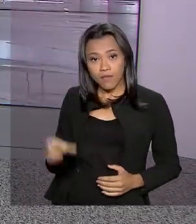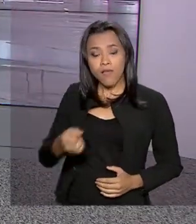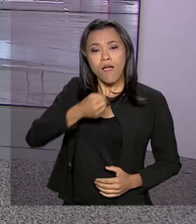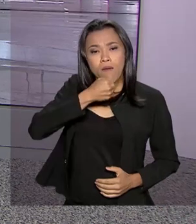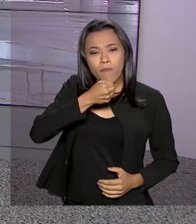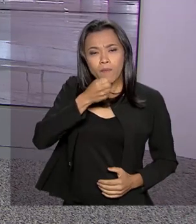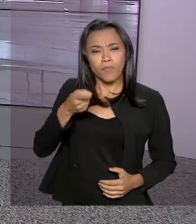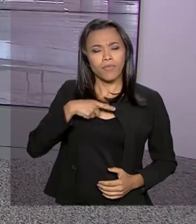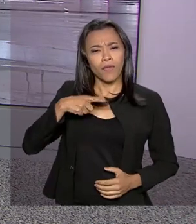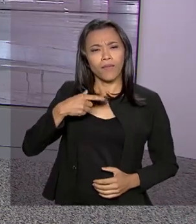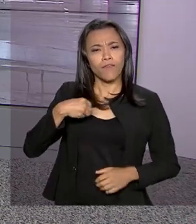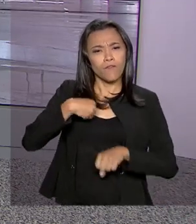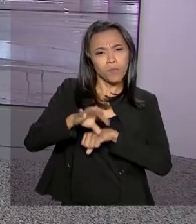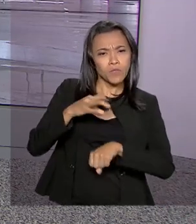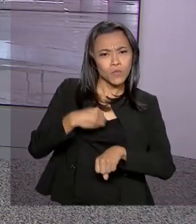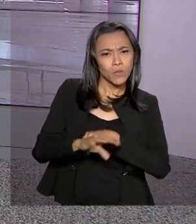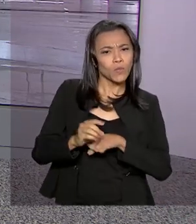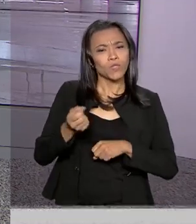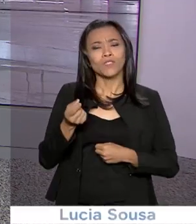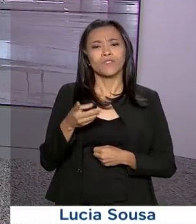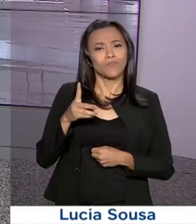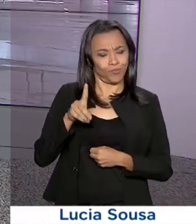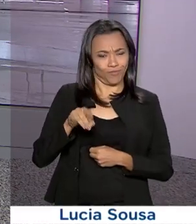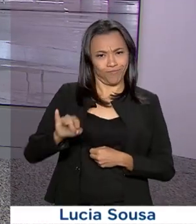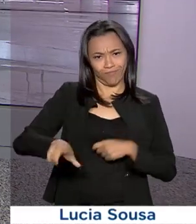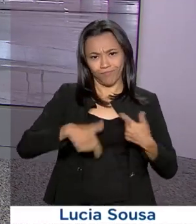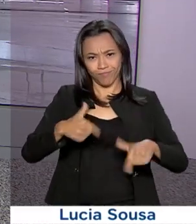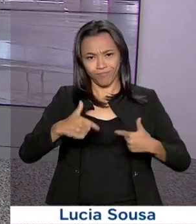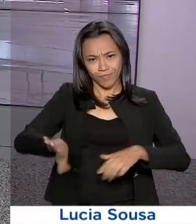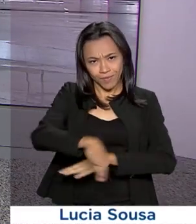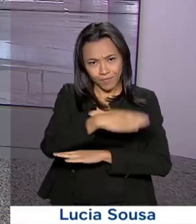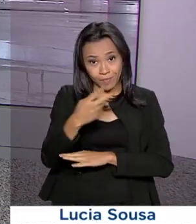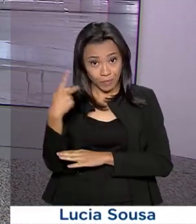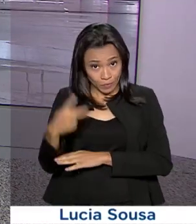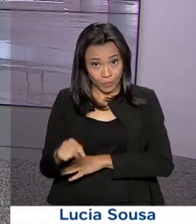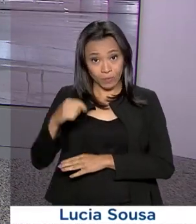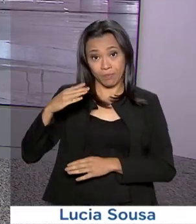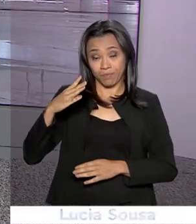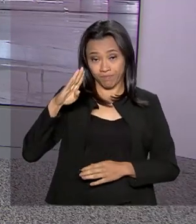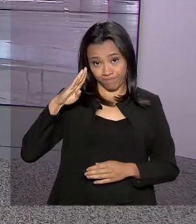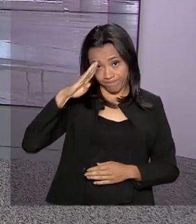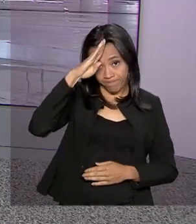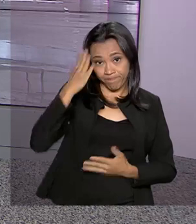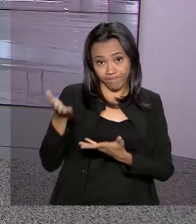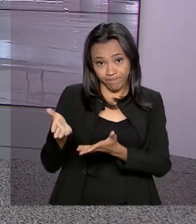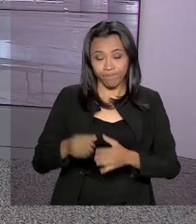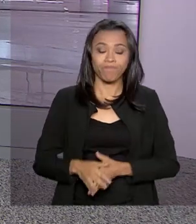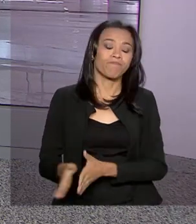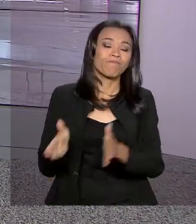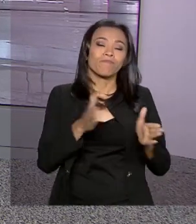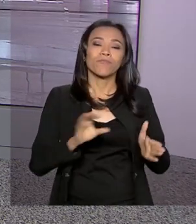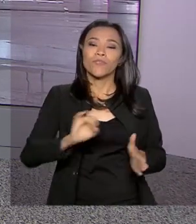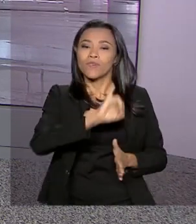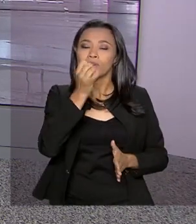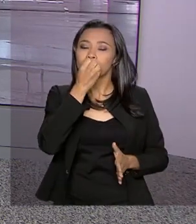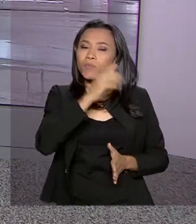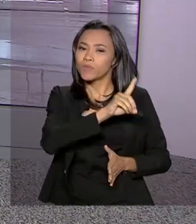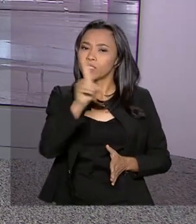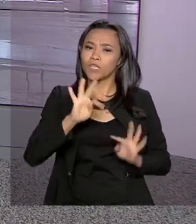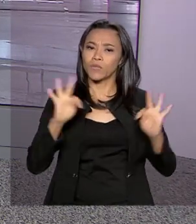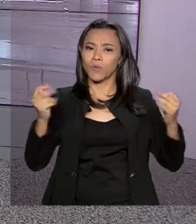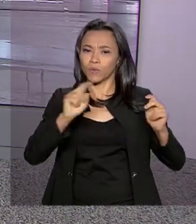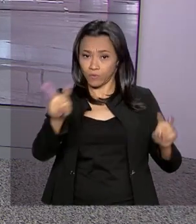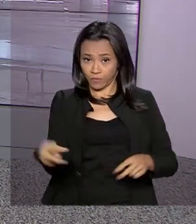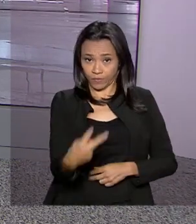Luana Karen, que tem as informações do dia do presidente. Olá, Luana. Olá, Roberto. Bom dia, bom dia a todos que nos